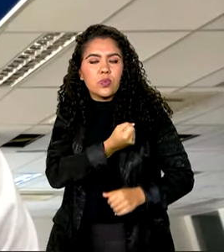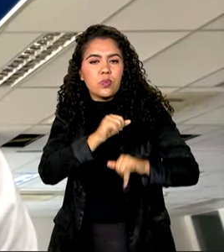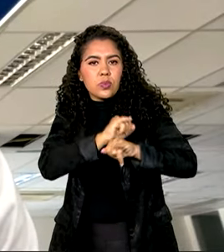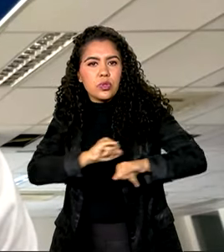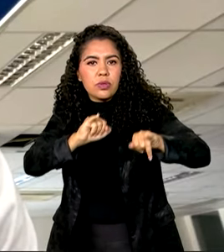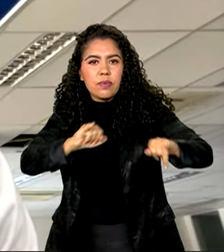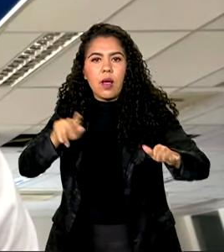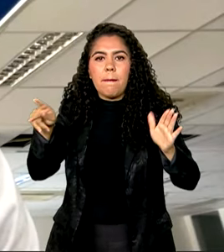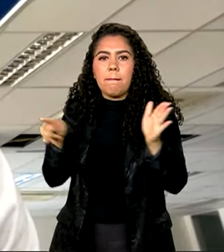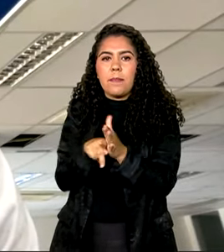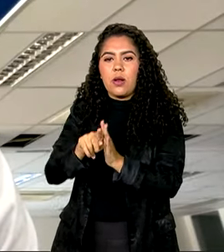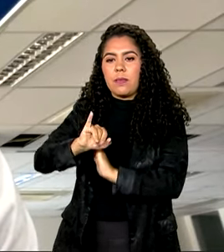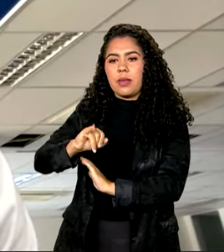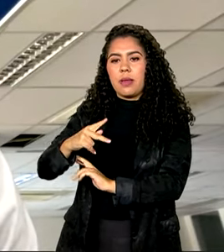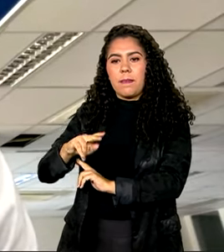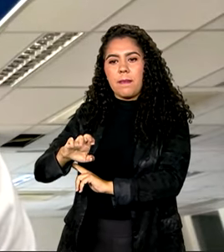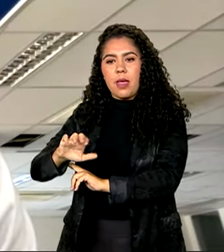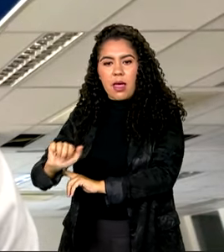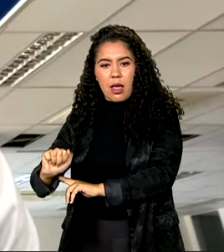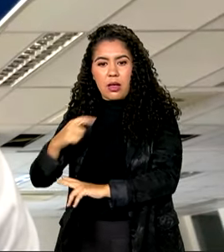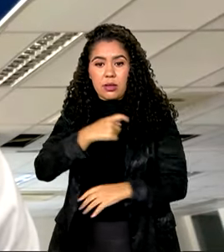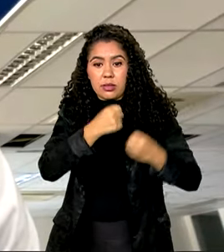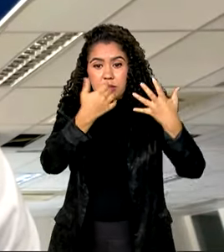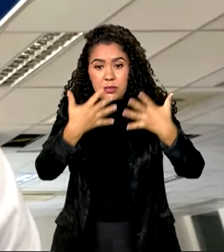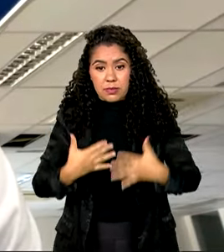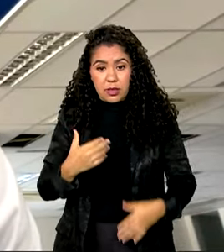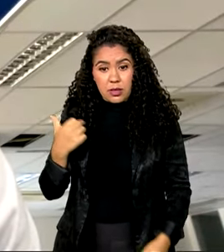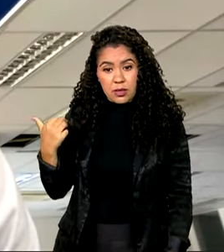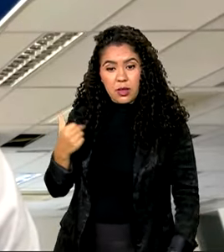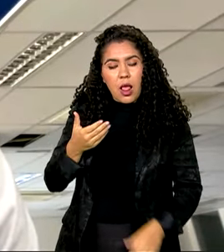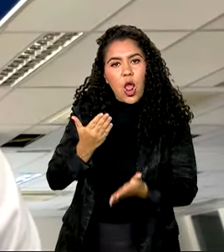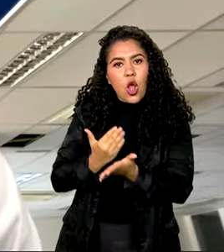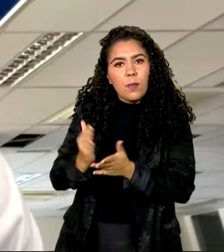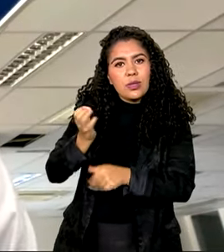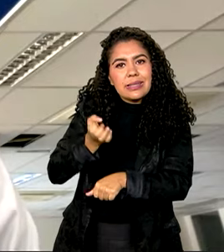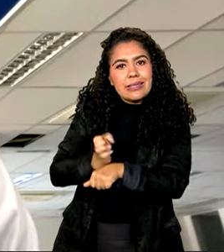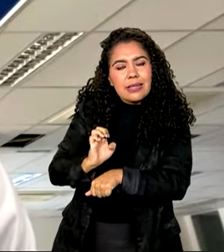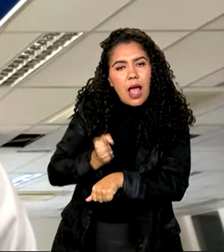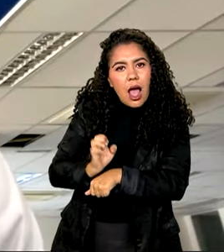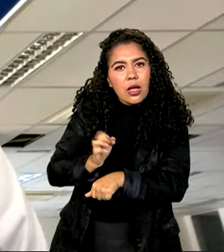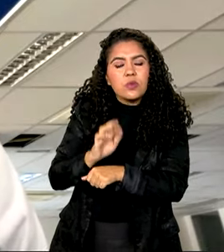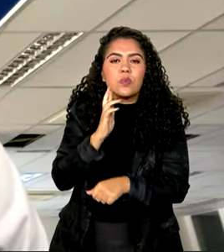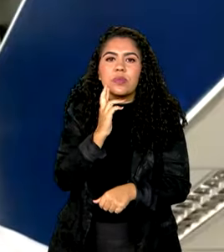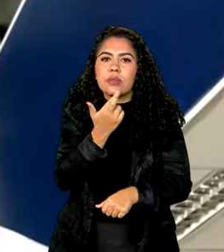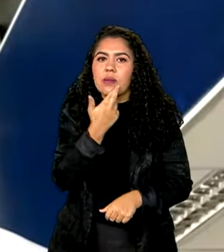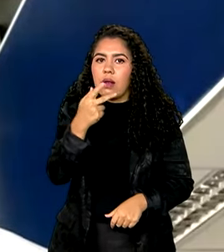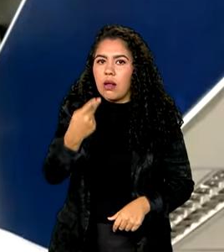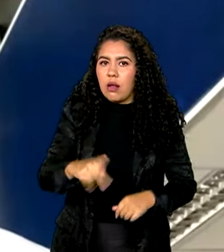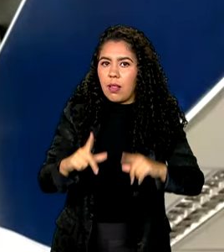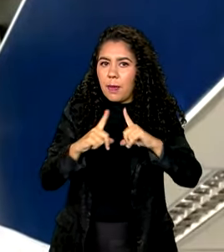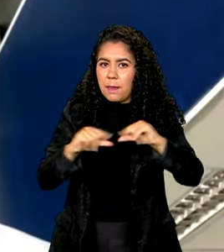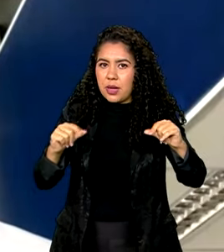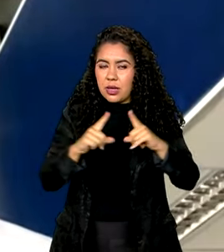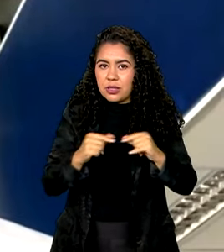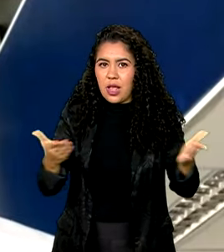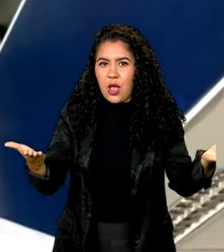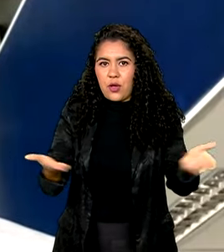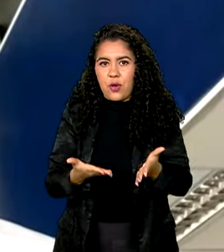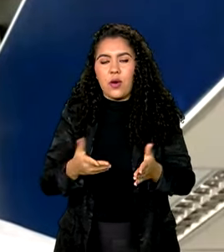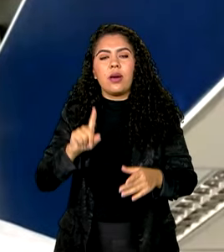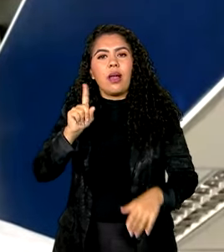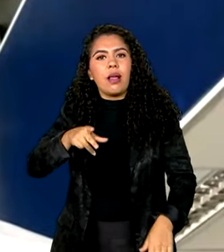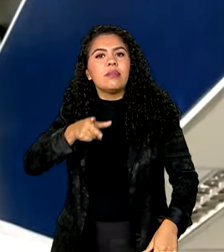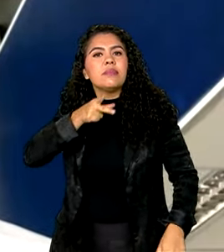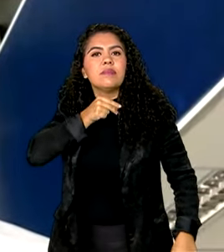Há dois anos, Victor começou a trabalhar como estagiário em um restaurante de Brasília. Hoje, é garçom com